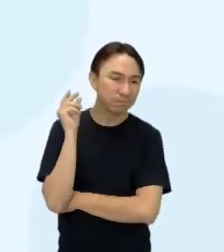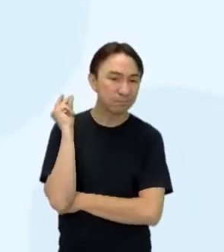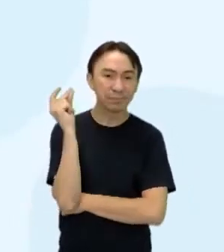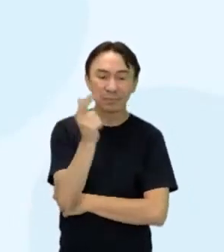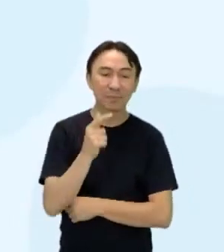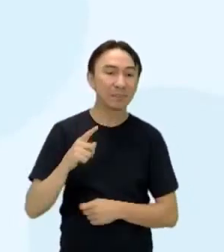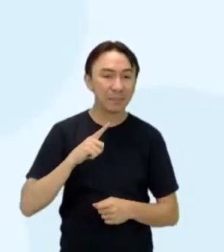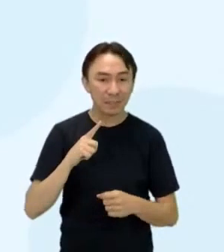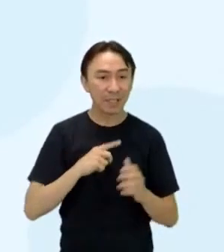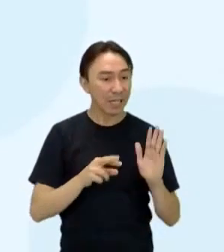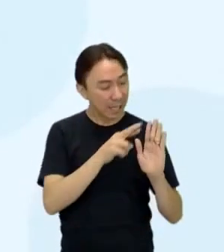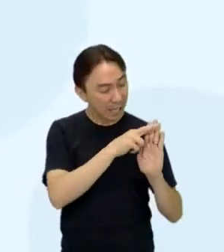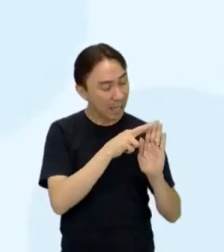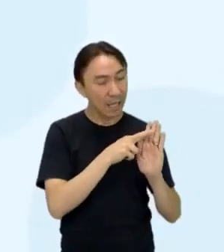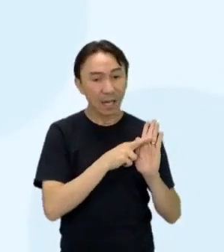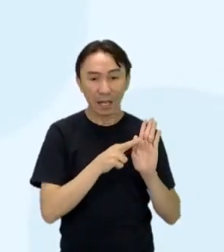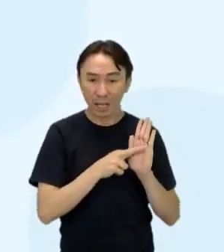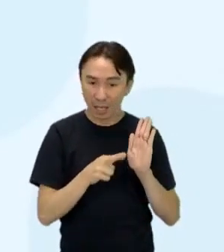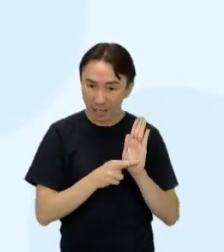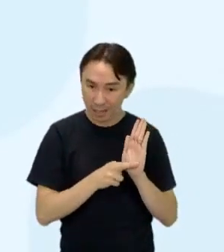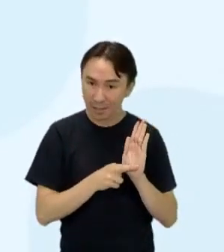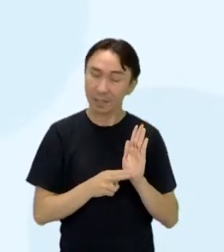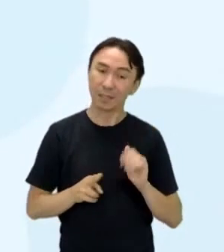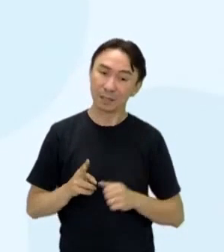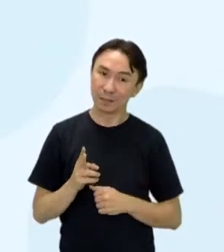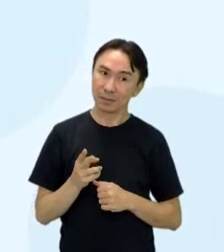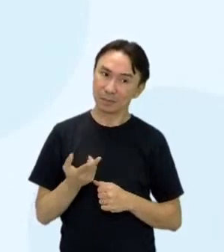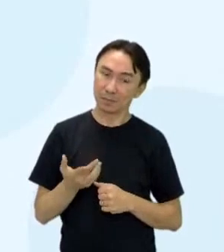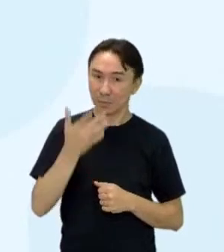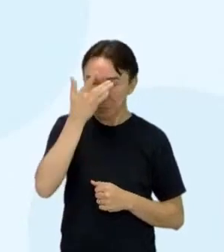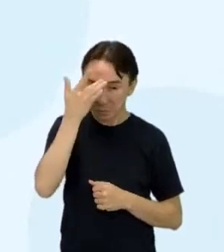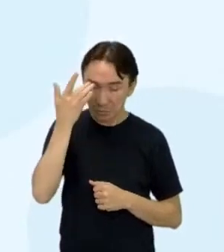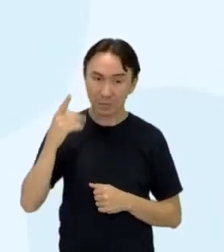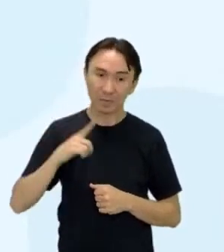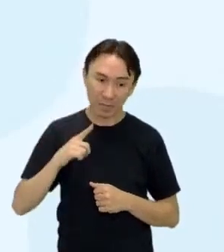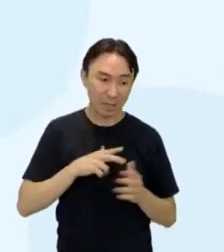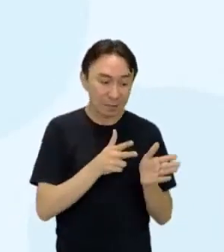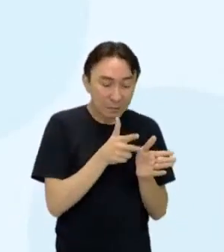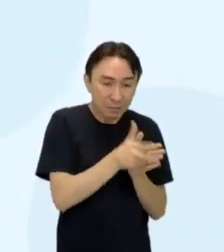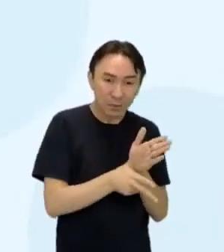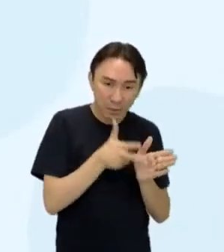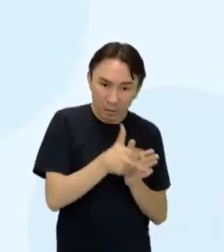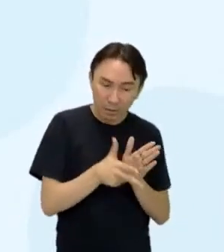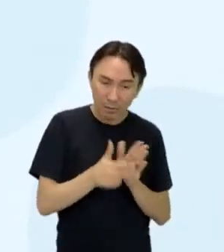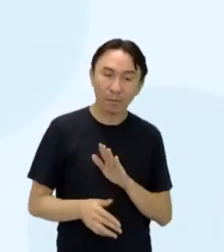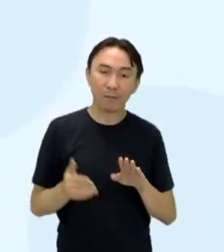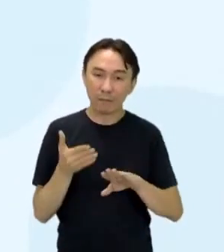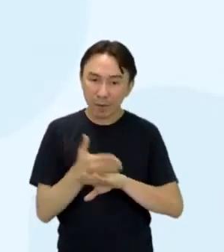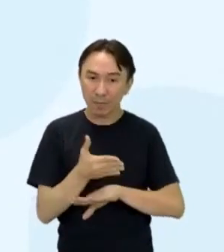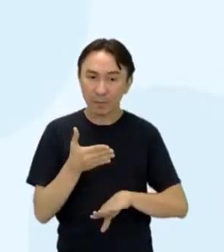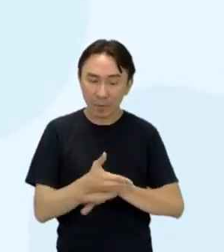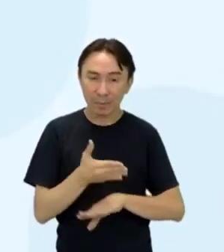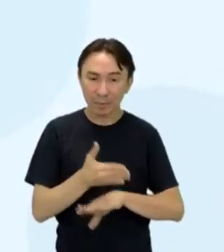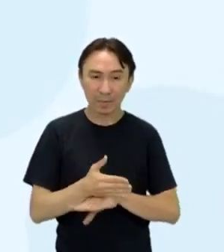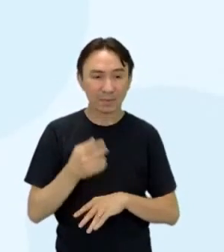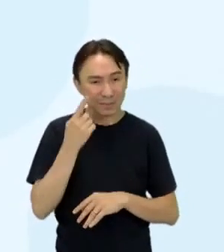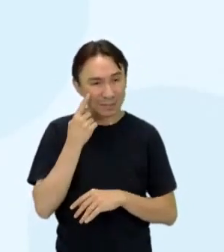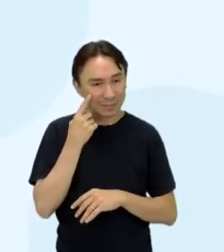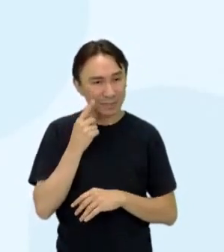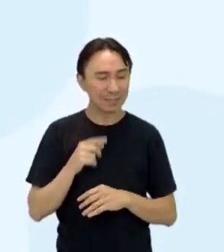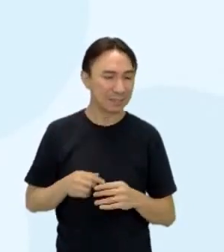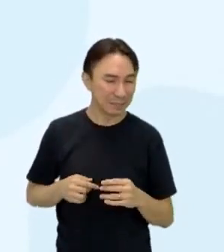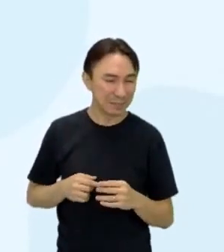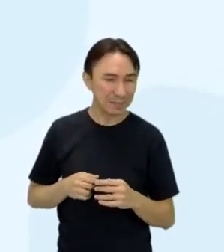dos que frequentam o bonde. O desenvolvimento que tem lido... Eu estou lendo um pouquinho longe, deixa eu só me